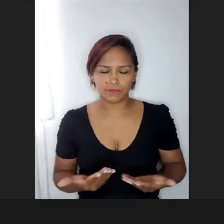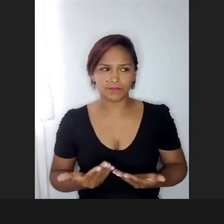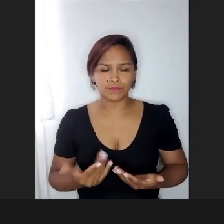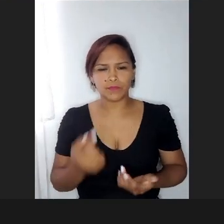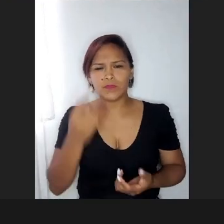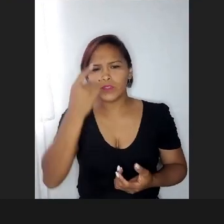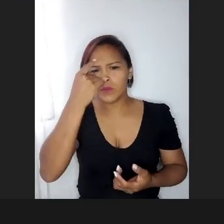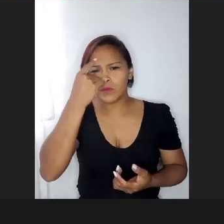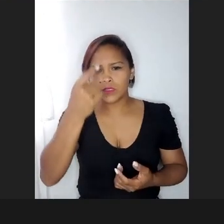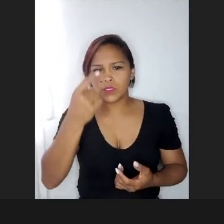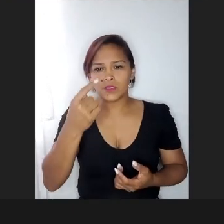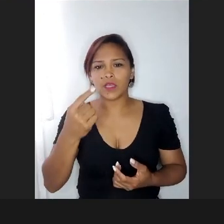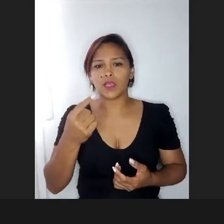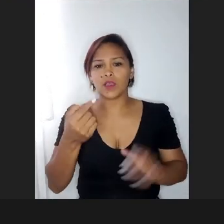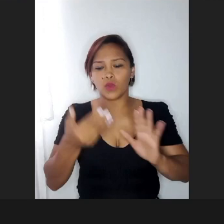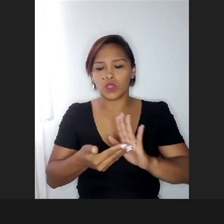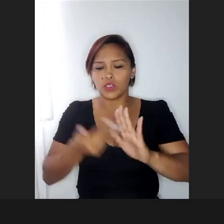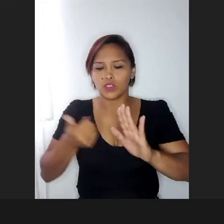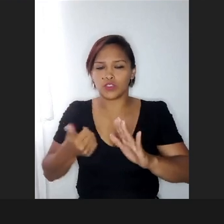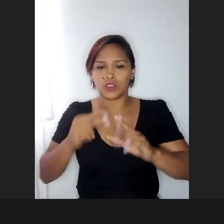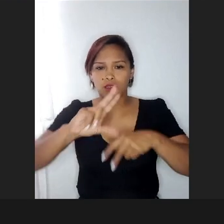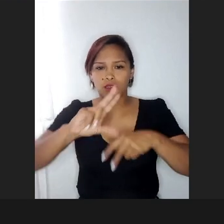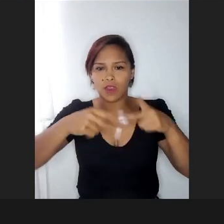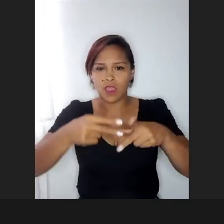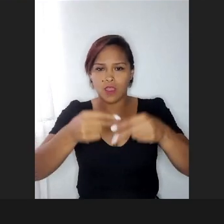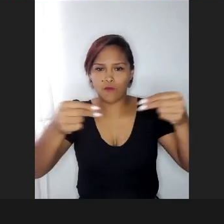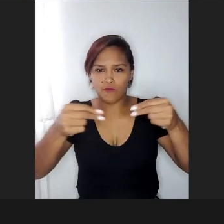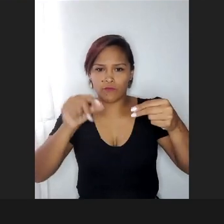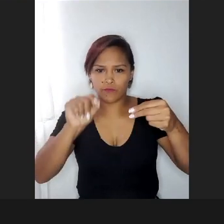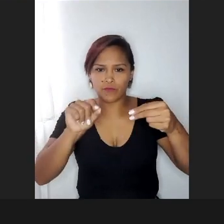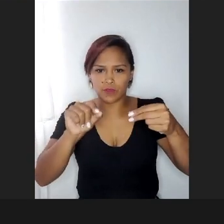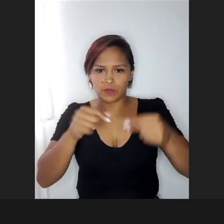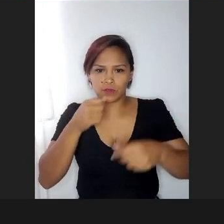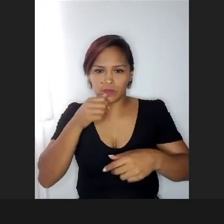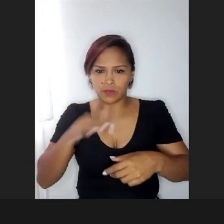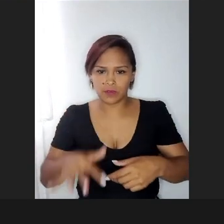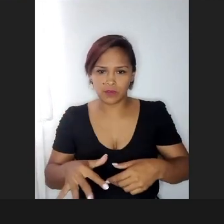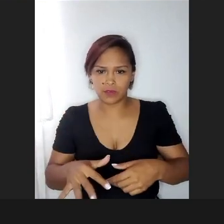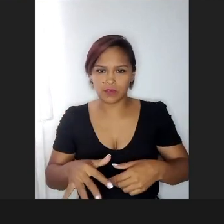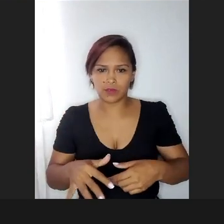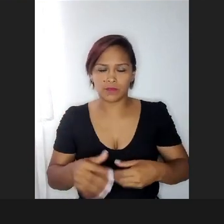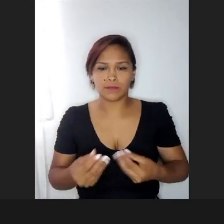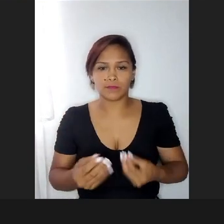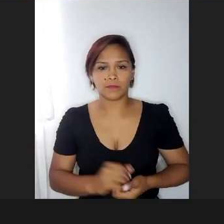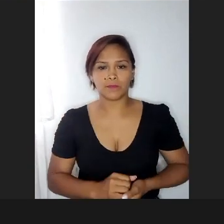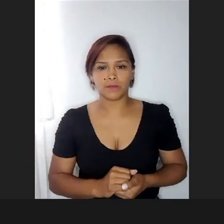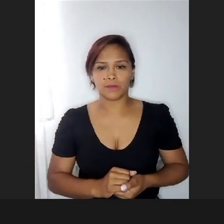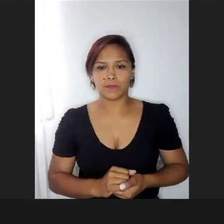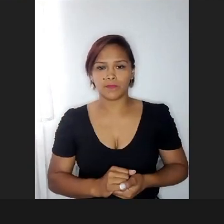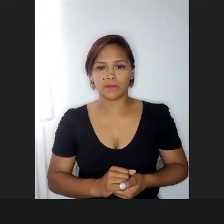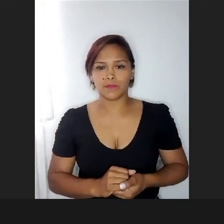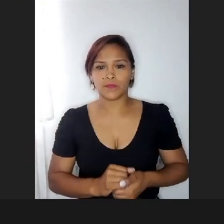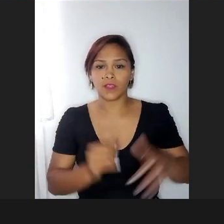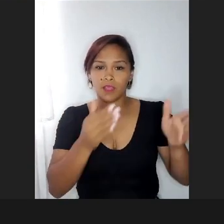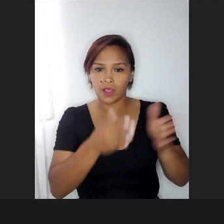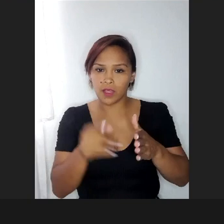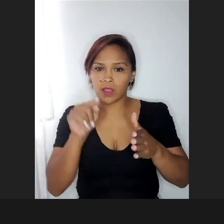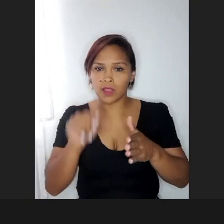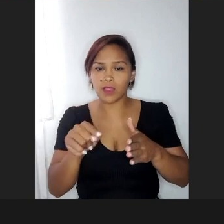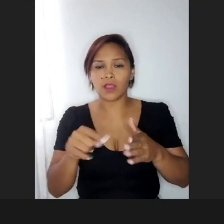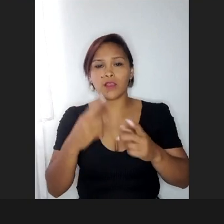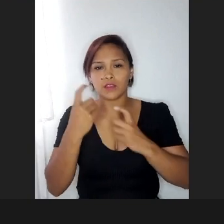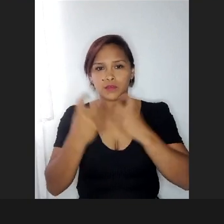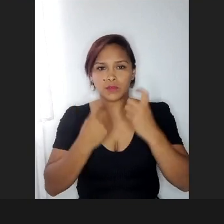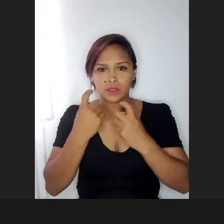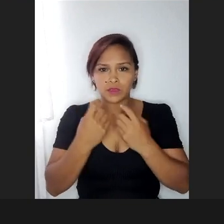ele é, através de um ritmo biológico, né, que são as expressões, então, o desfraude, tanto pra crianças típicas,